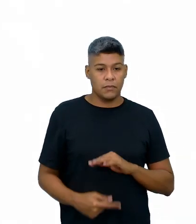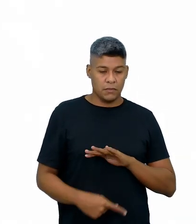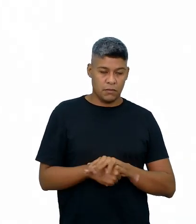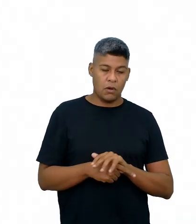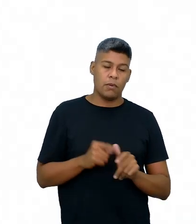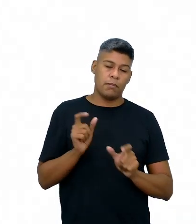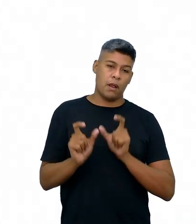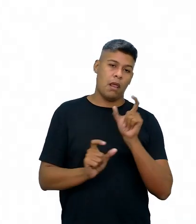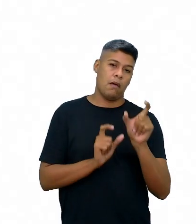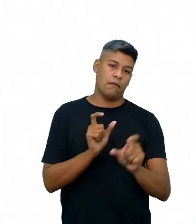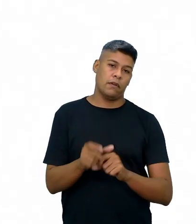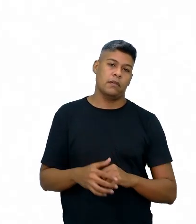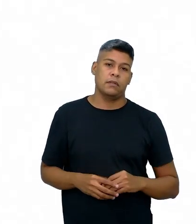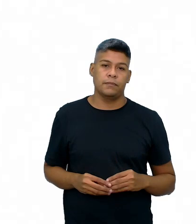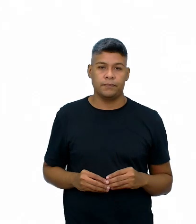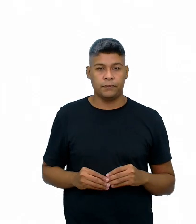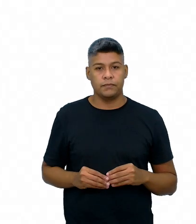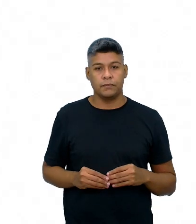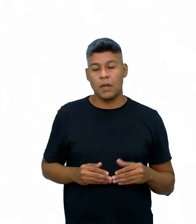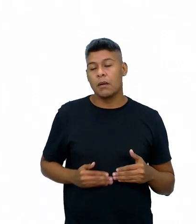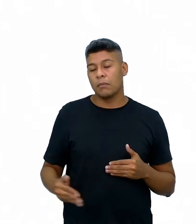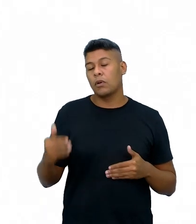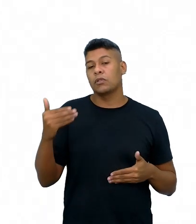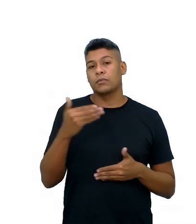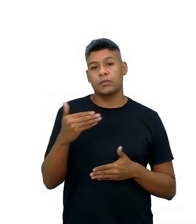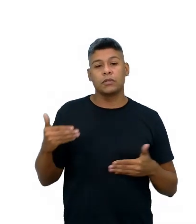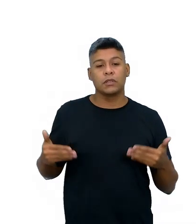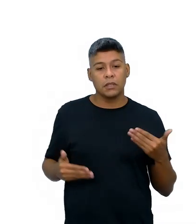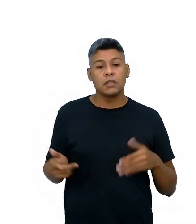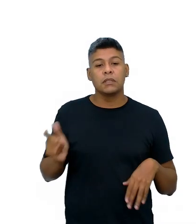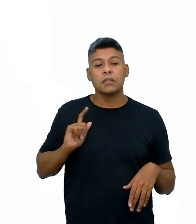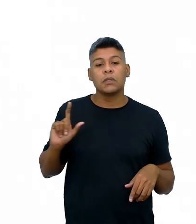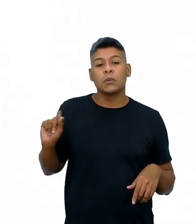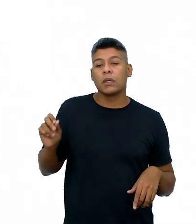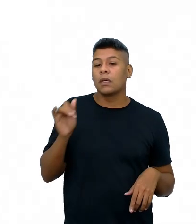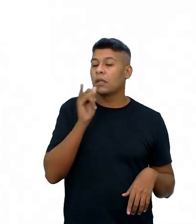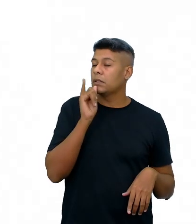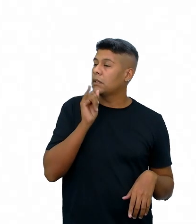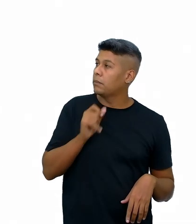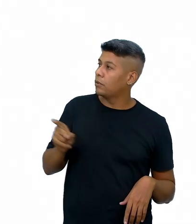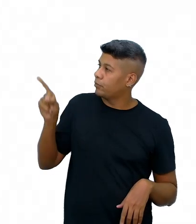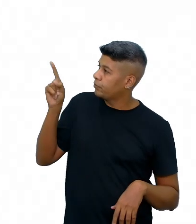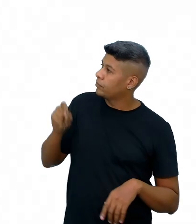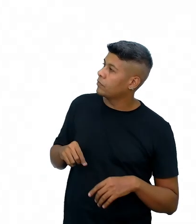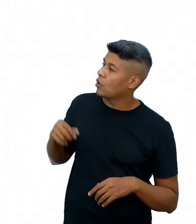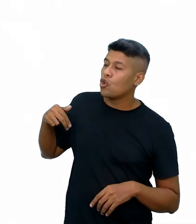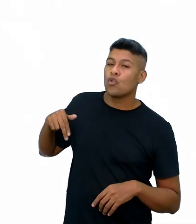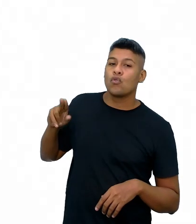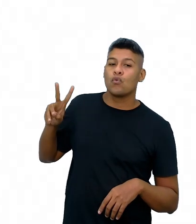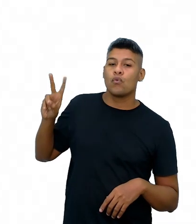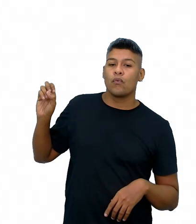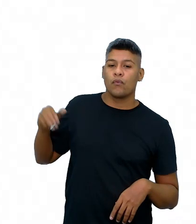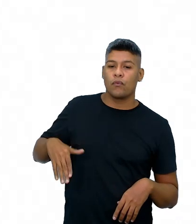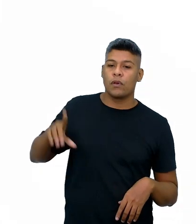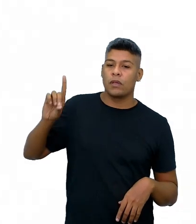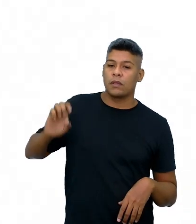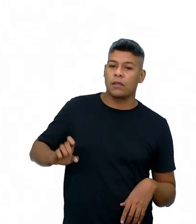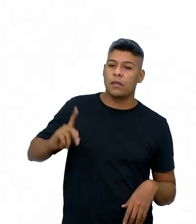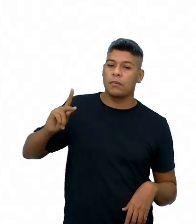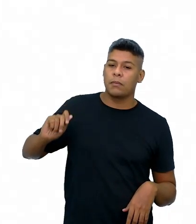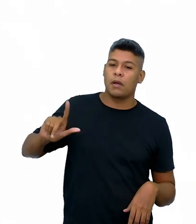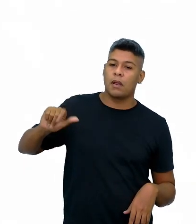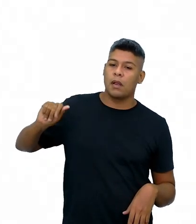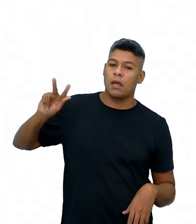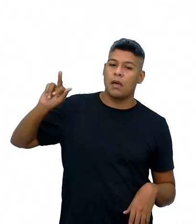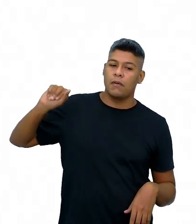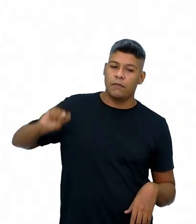palavras. No próximo slide, nós temos o exemplo da nuvem de palavras que foi mencionado na